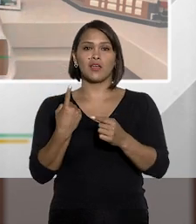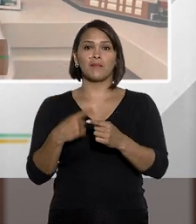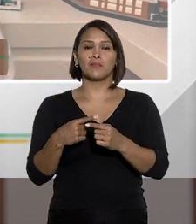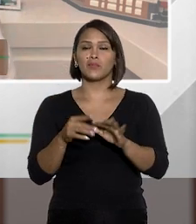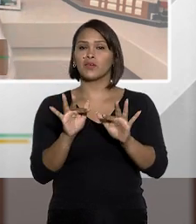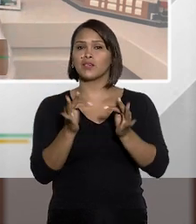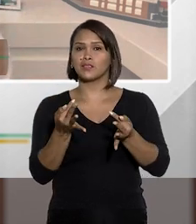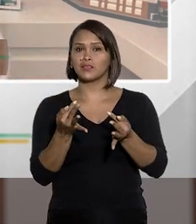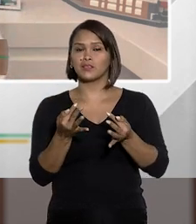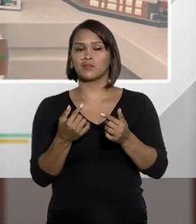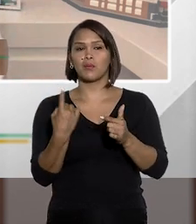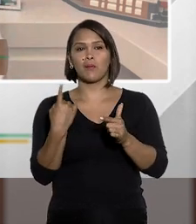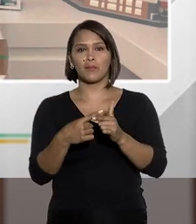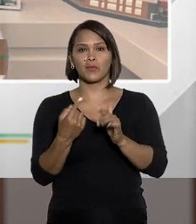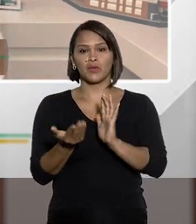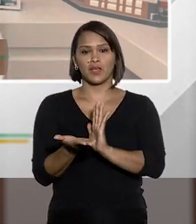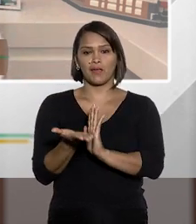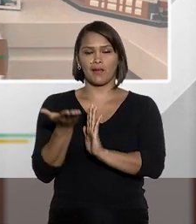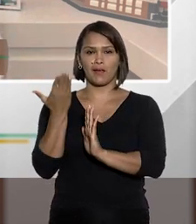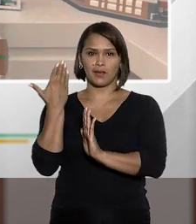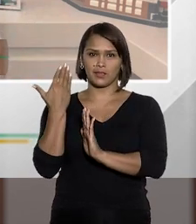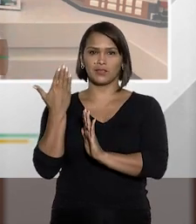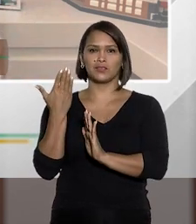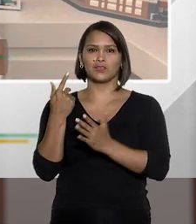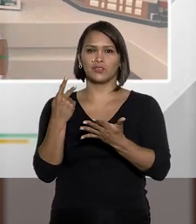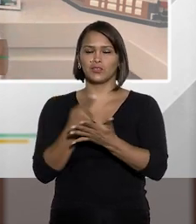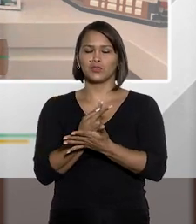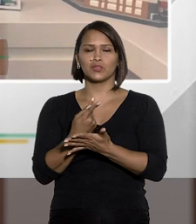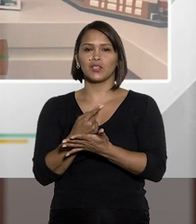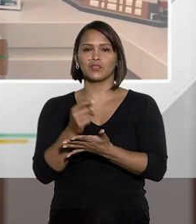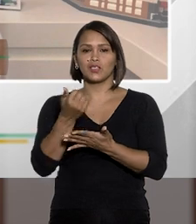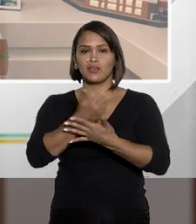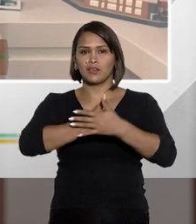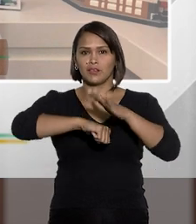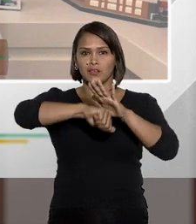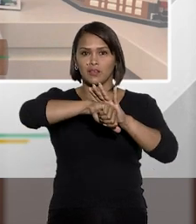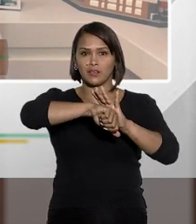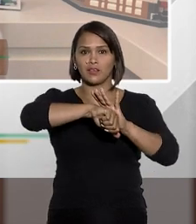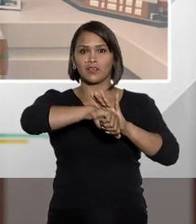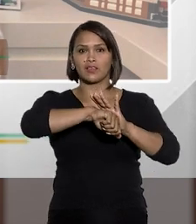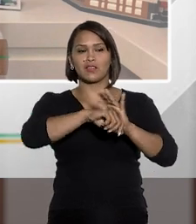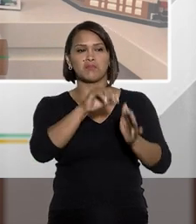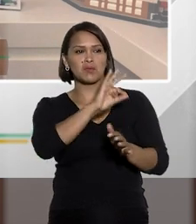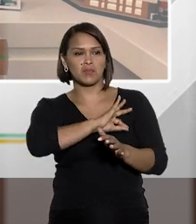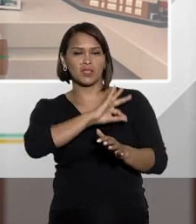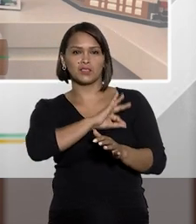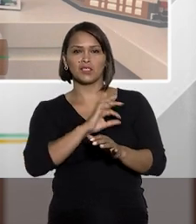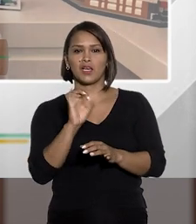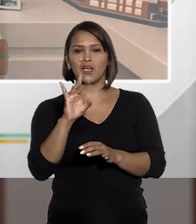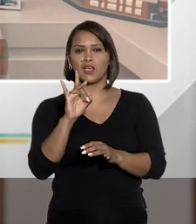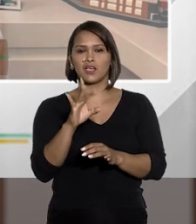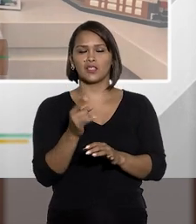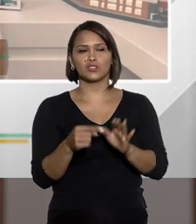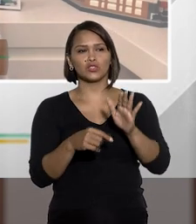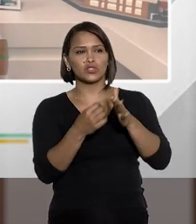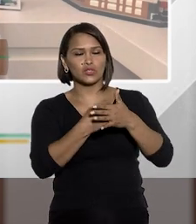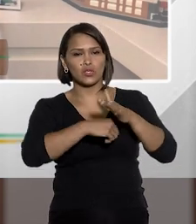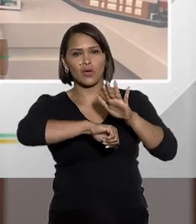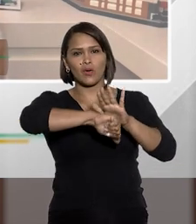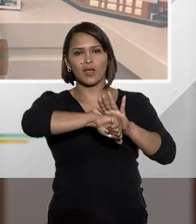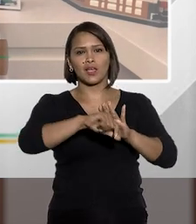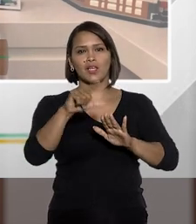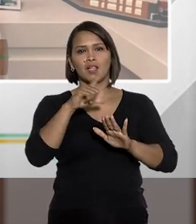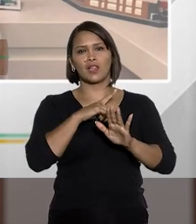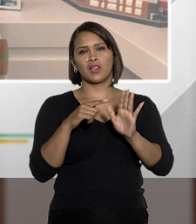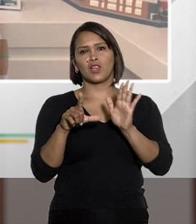E a razão é muito simples, porque antigamente, Fátima, crimes militares eram apenas aqueles